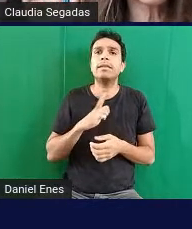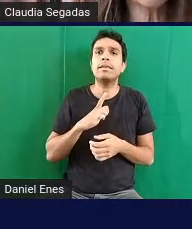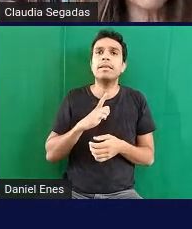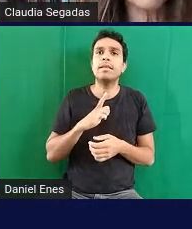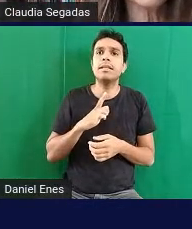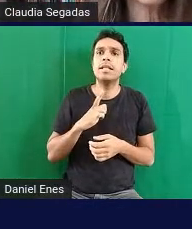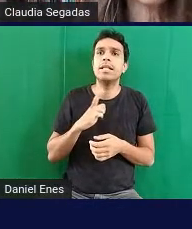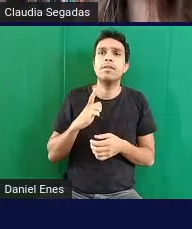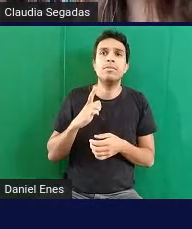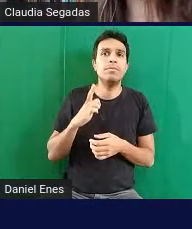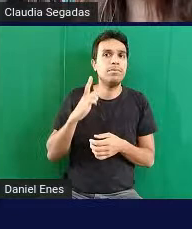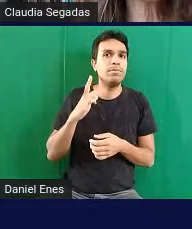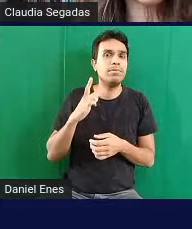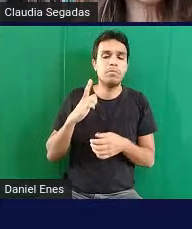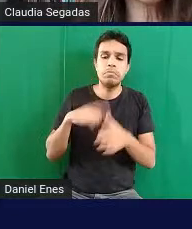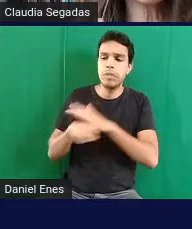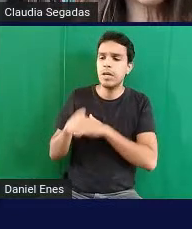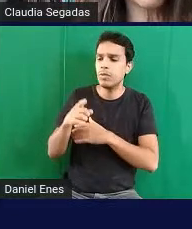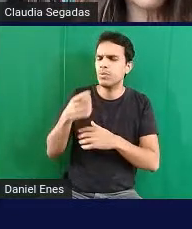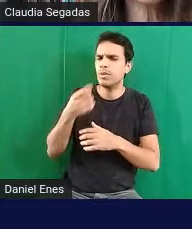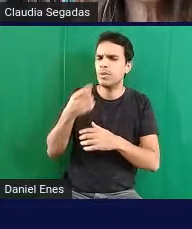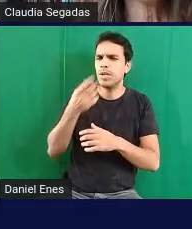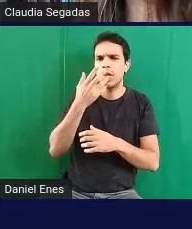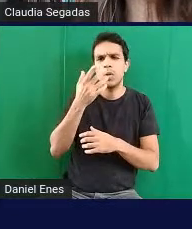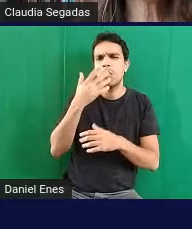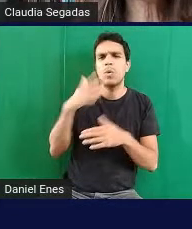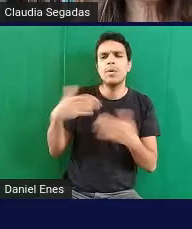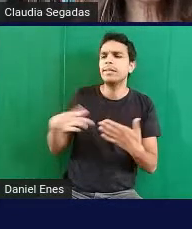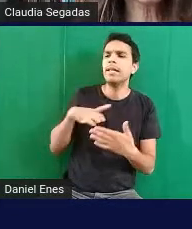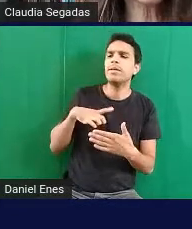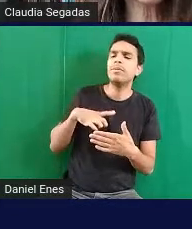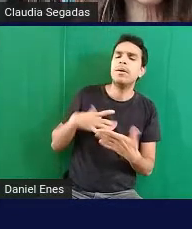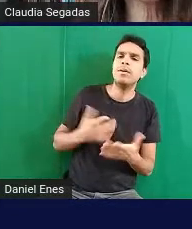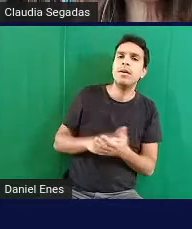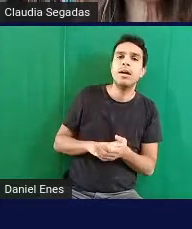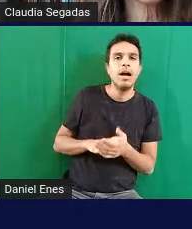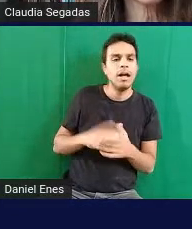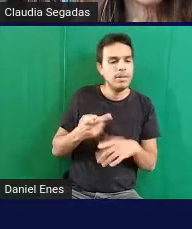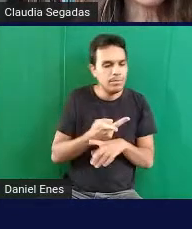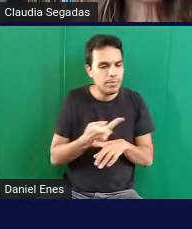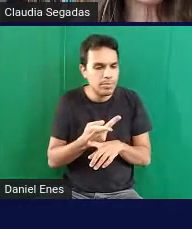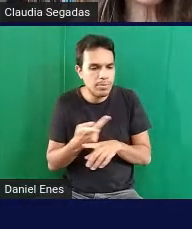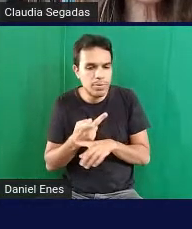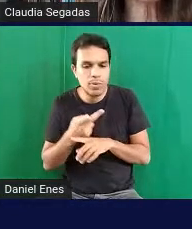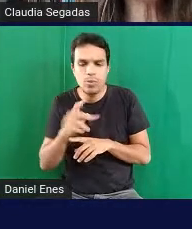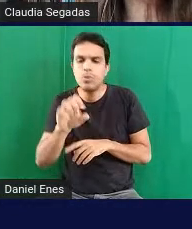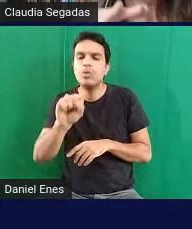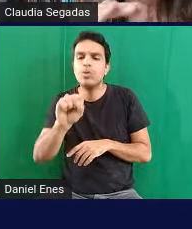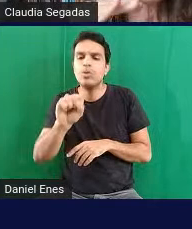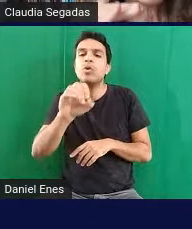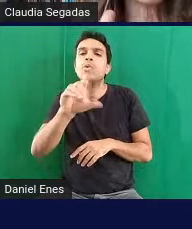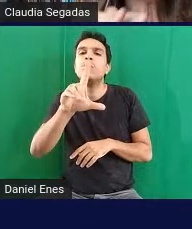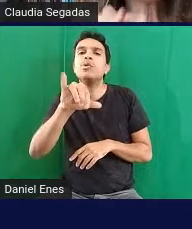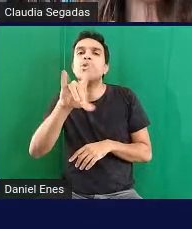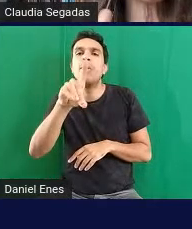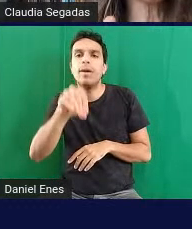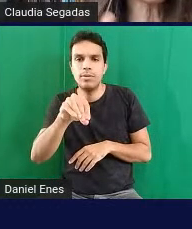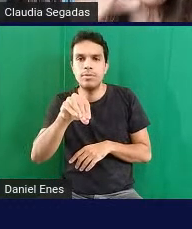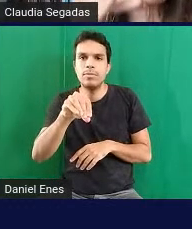essa pergunta quem tem pônei aí os alunos devem procurar entre o conjunto de sólidos aquele que